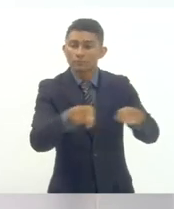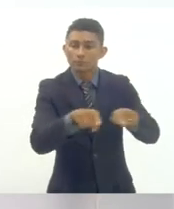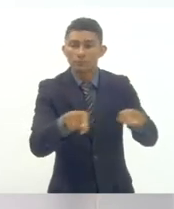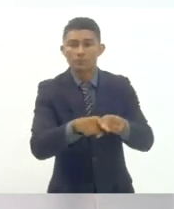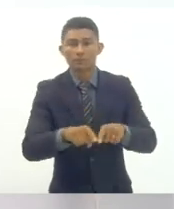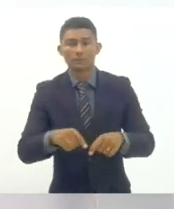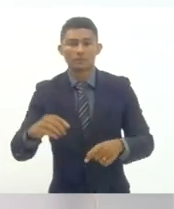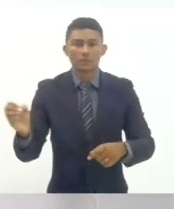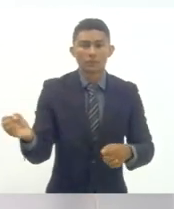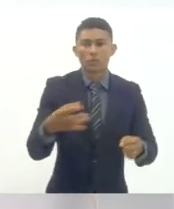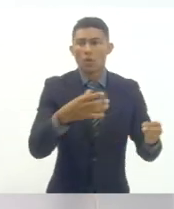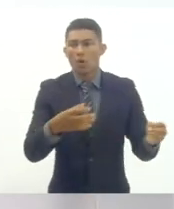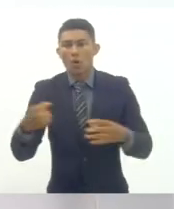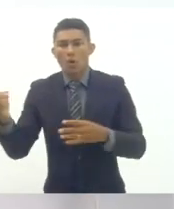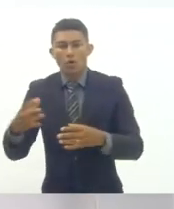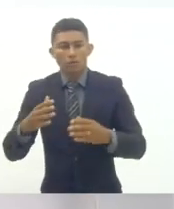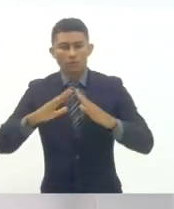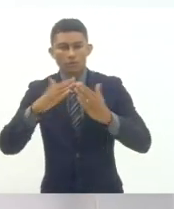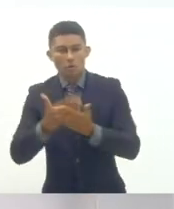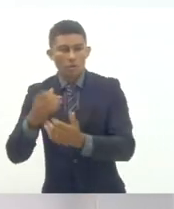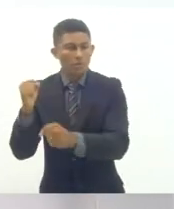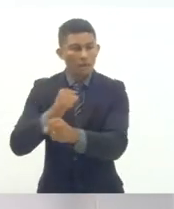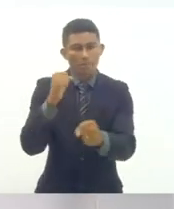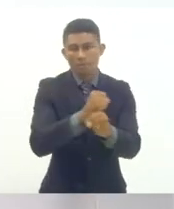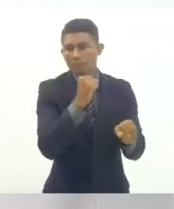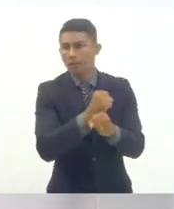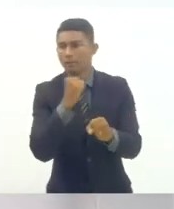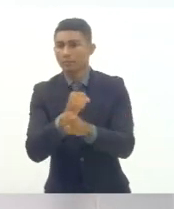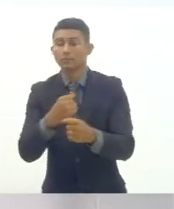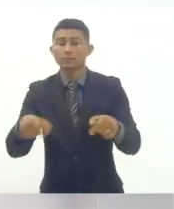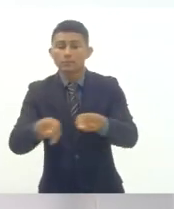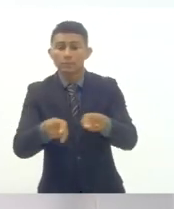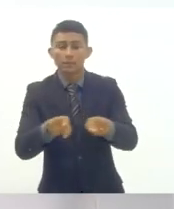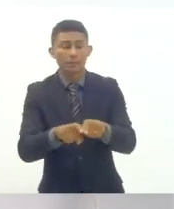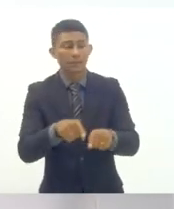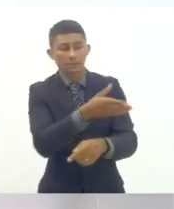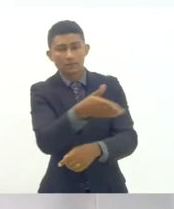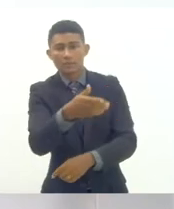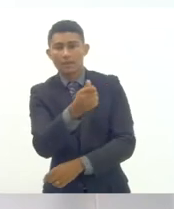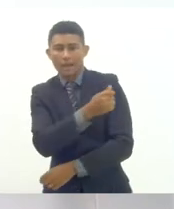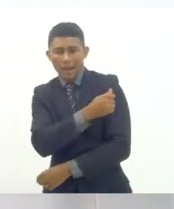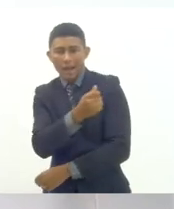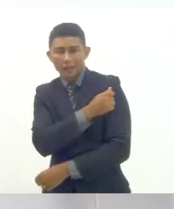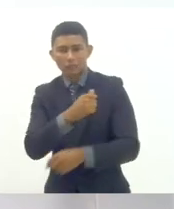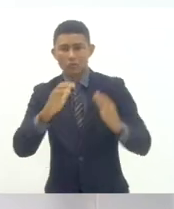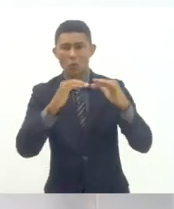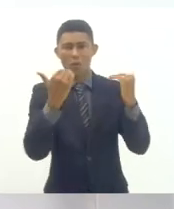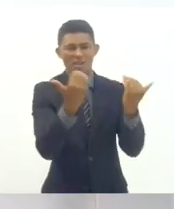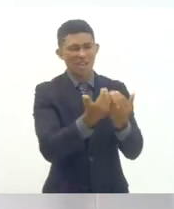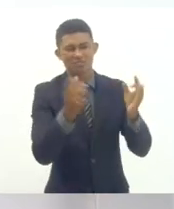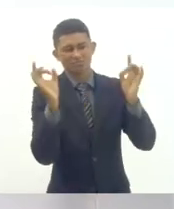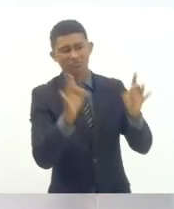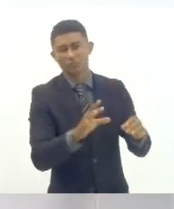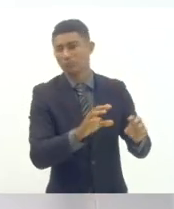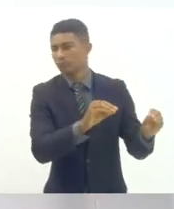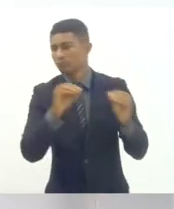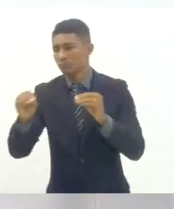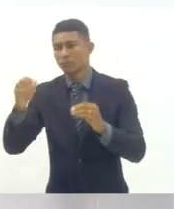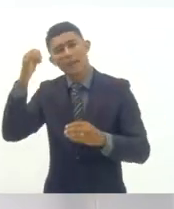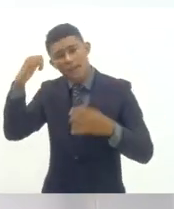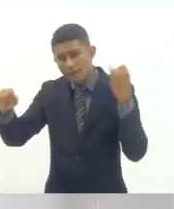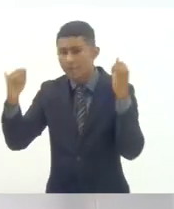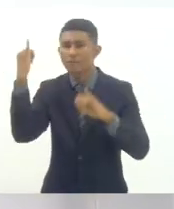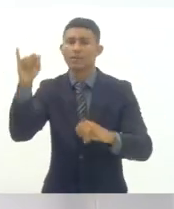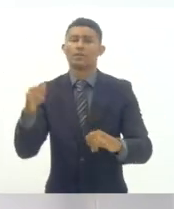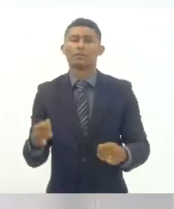novas escolas evitando assim a saída dos estudantes de suas comunidades ensino médio